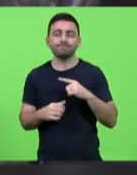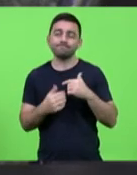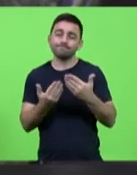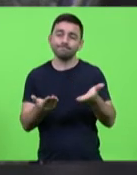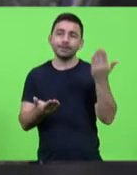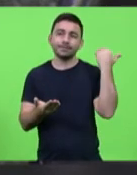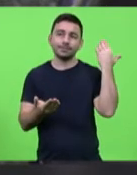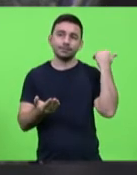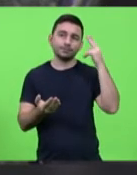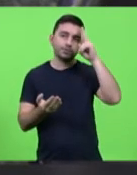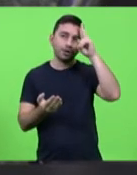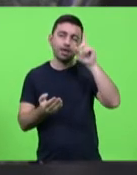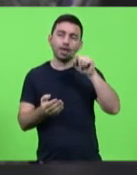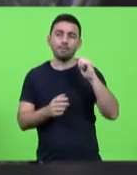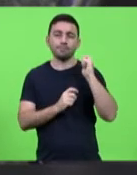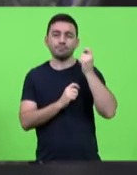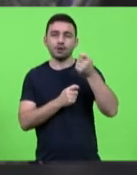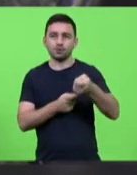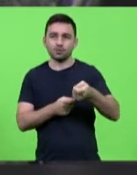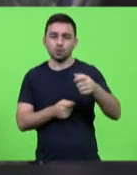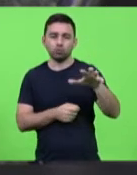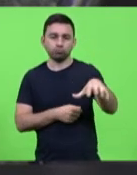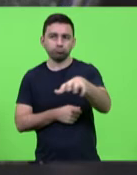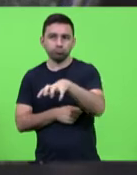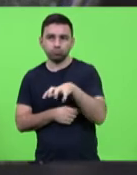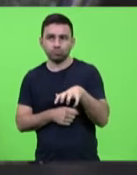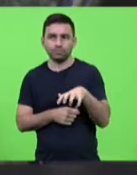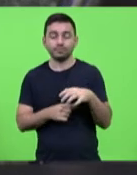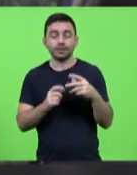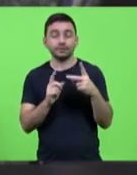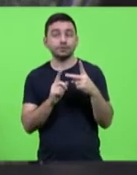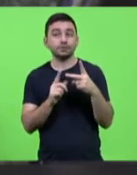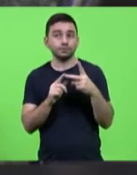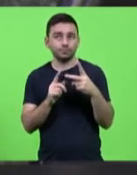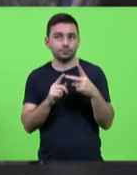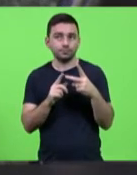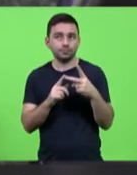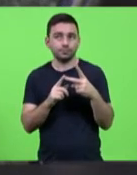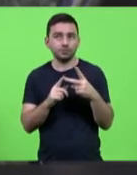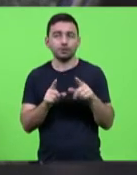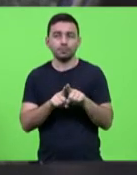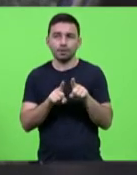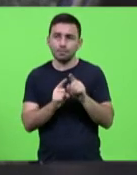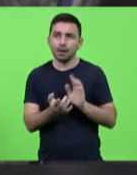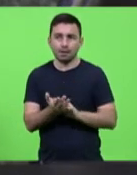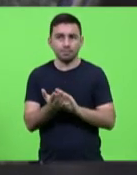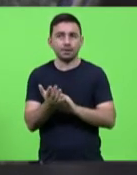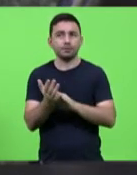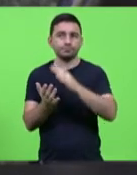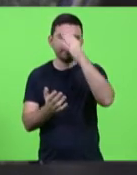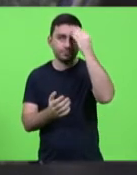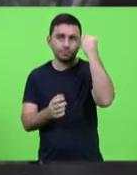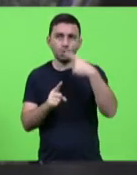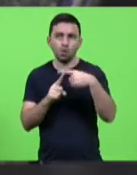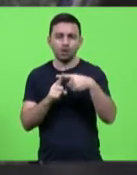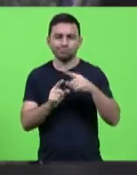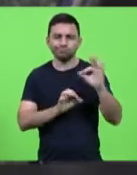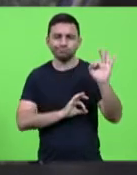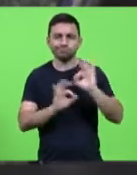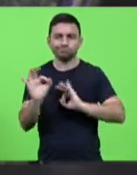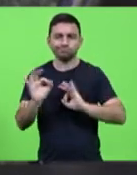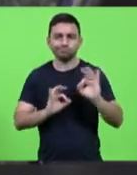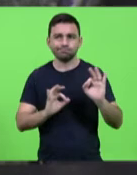histórico que eram os pescadores nas suas colônias. Bom, segundo, paravelizar a deputada Carminati pela reorganização